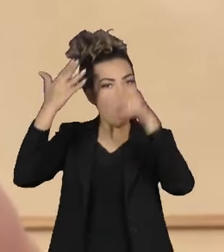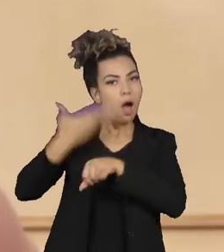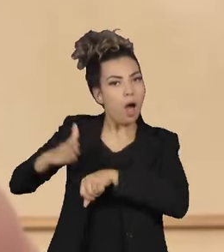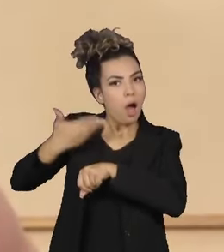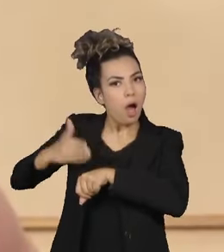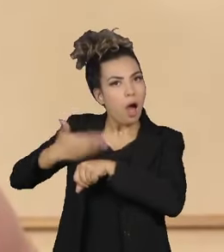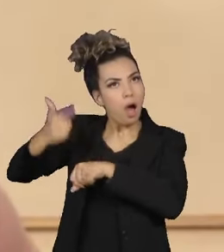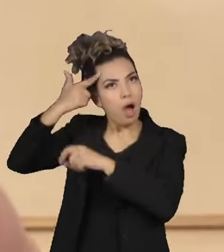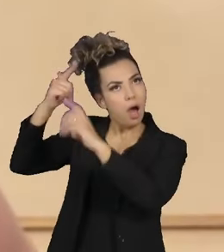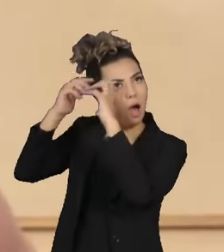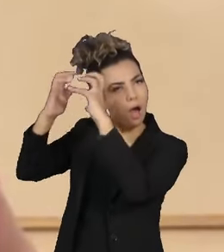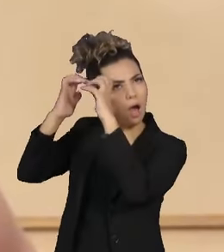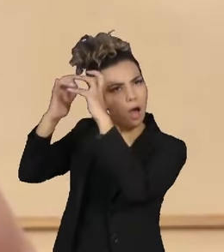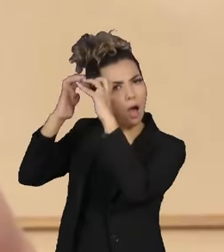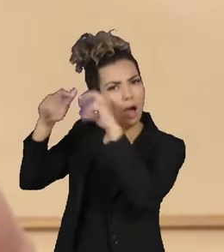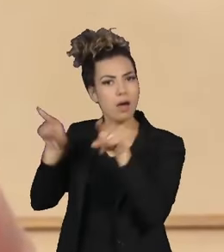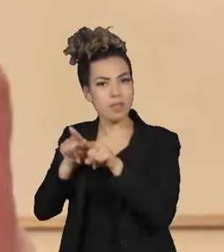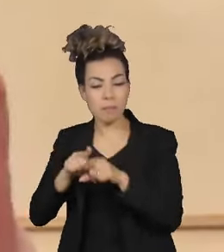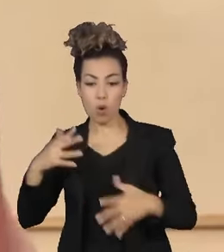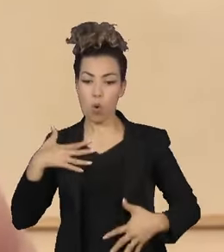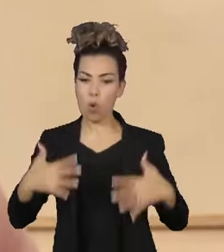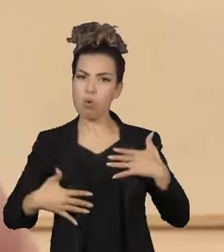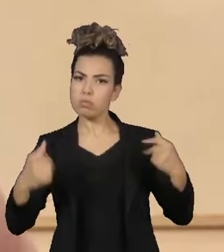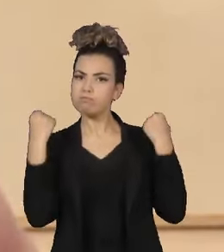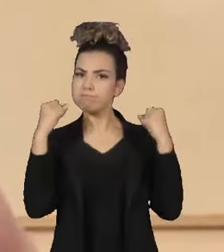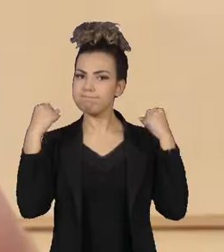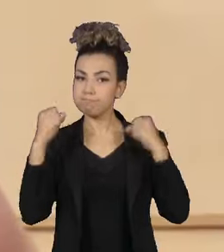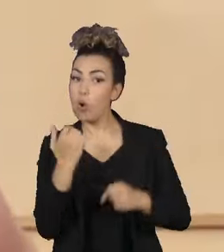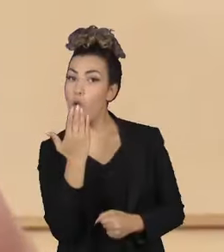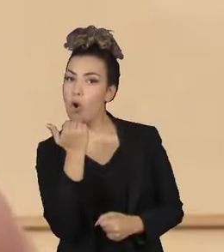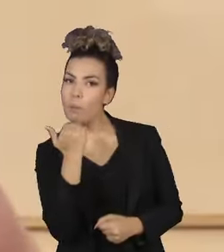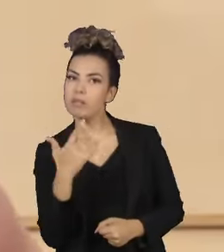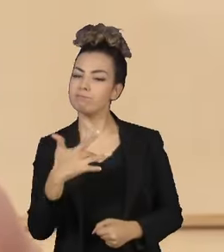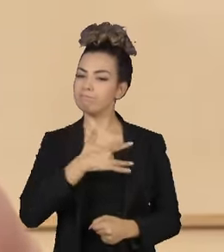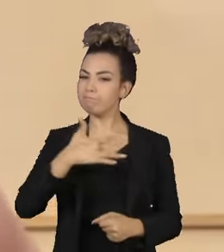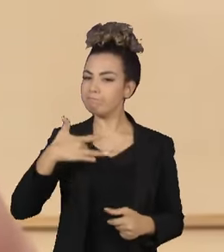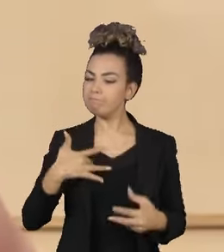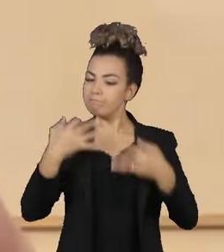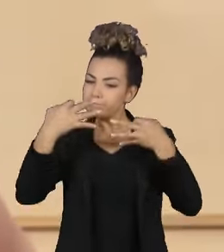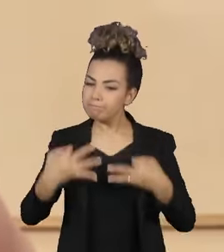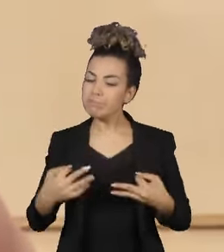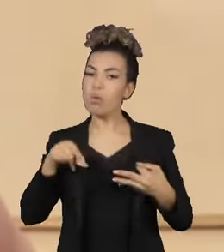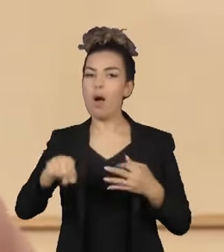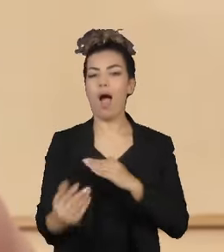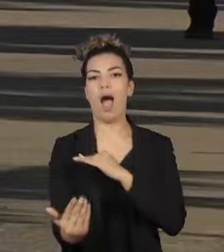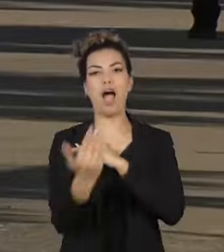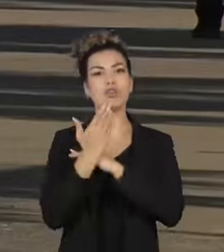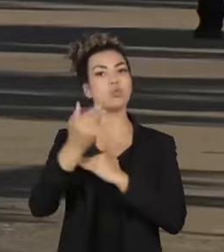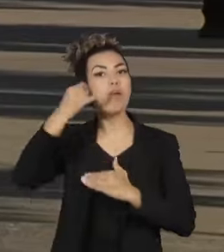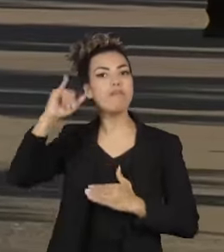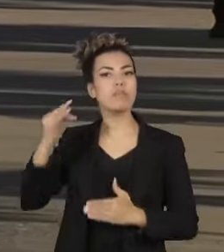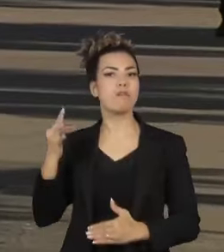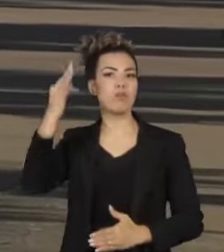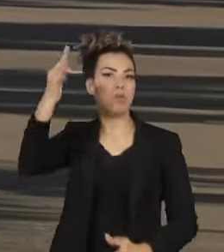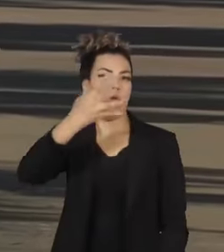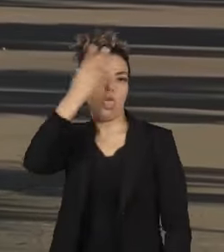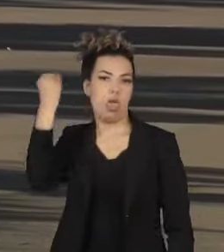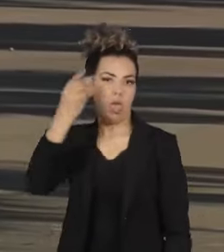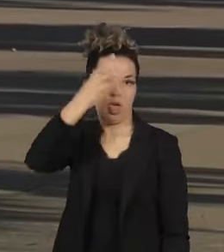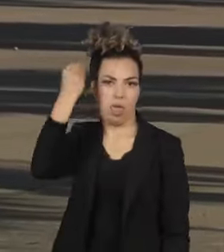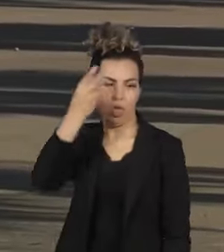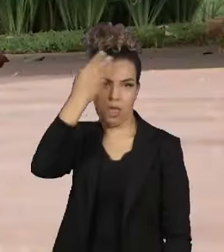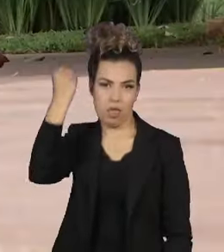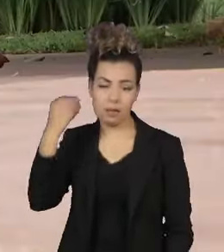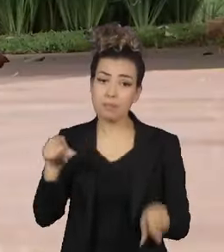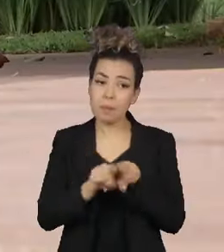uma alimentação saudável, acho que é uma combinação ideal para que você não demencie. Além dos cuidados